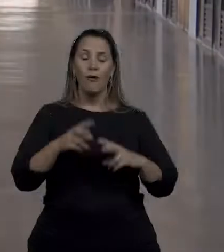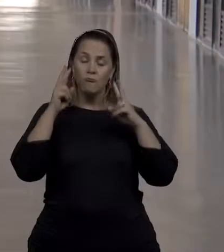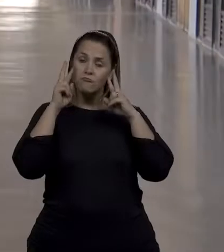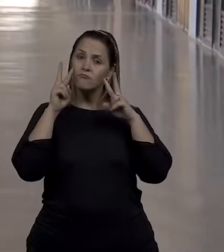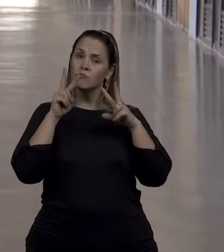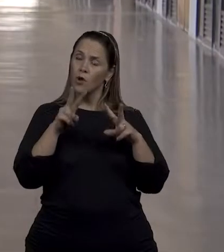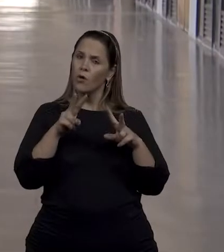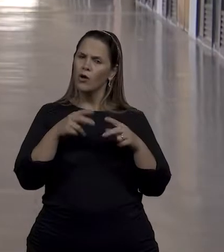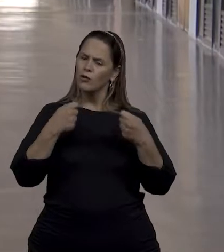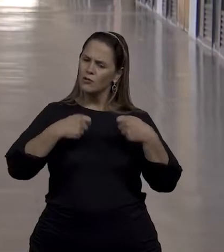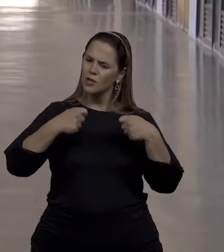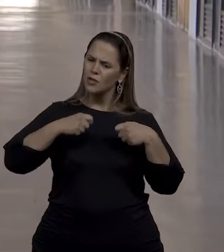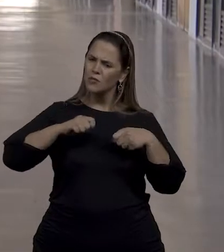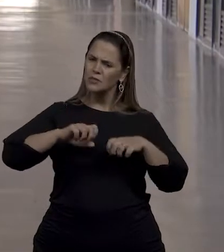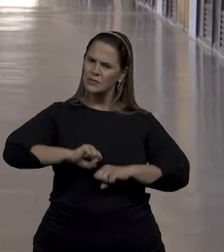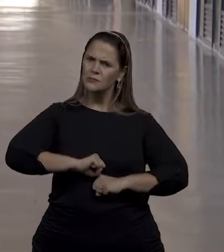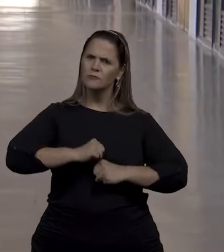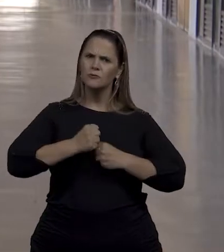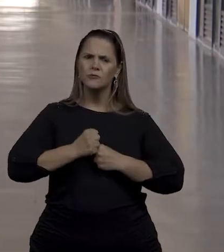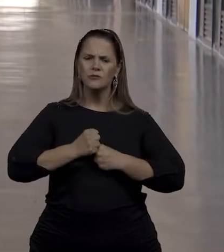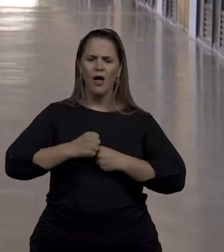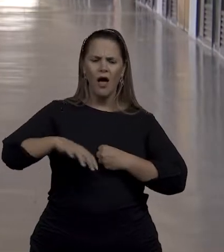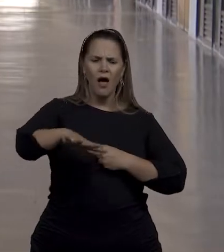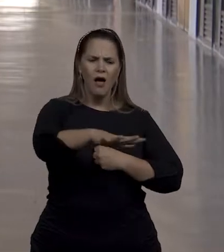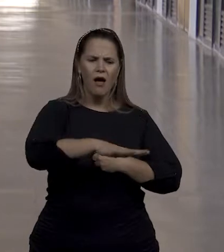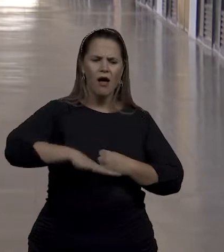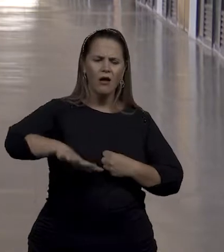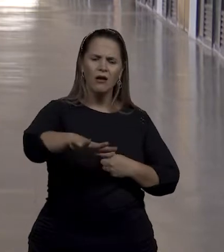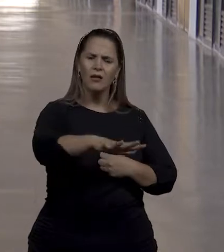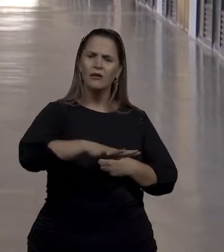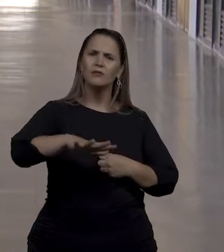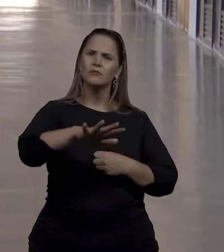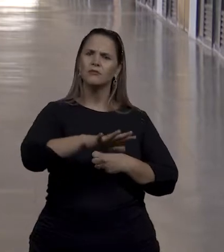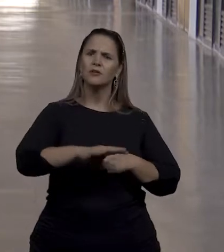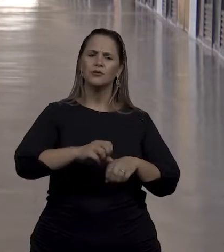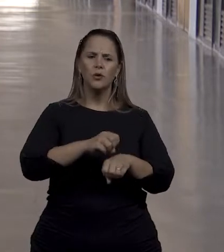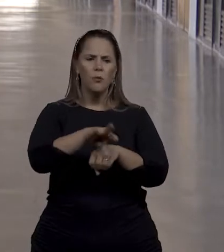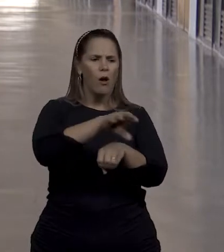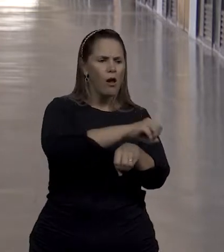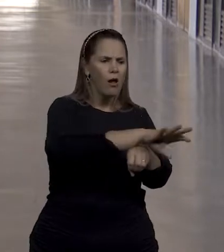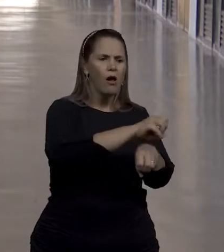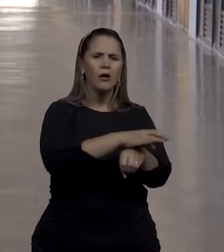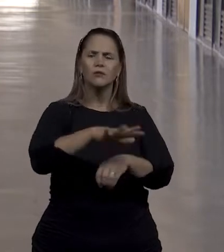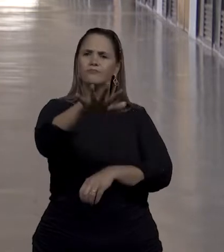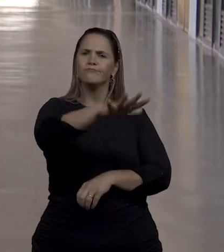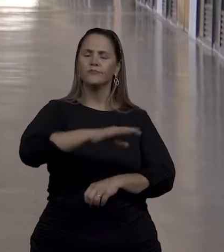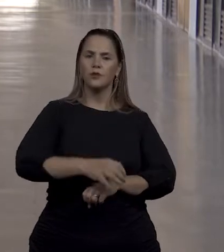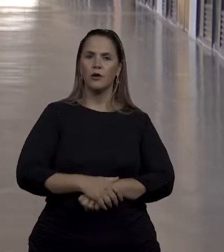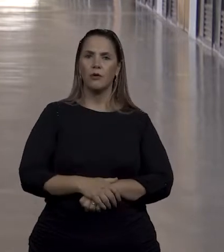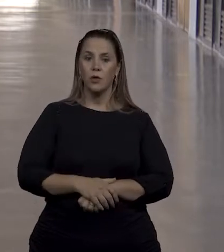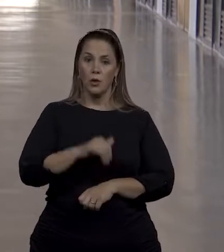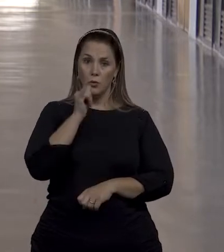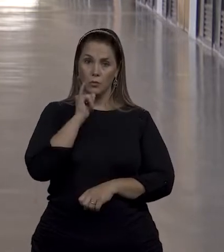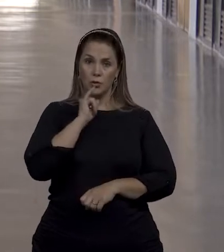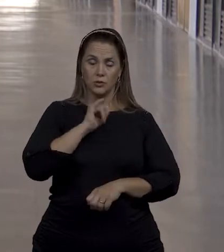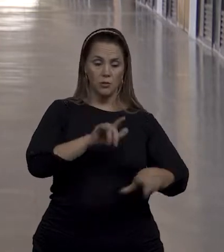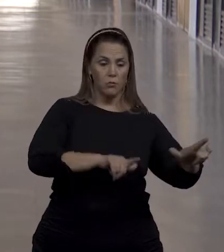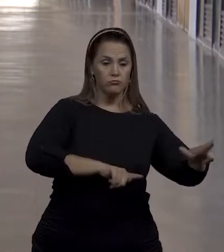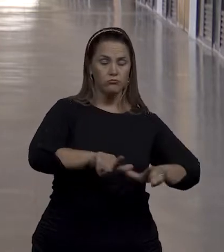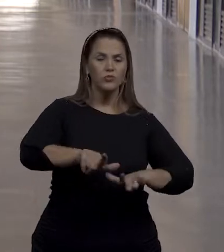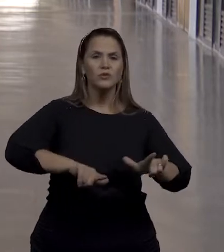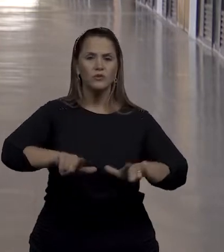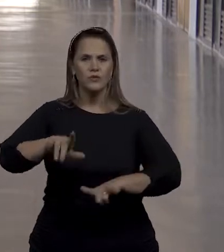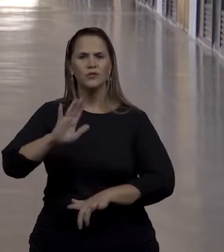Eu vejo que é necessário fortalecer ações de acessibilidade de forma geral. Então, mesmo os serviços que